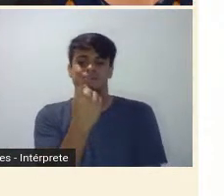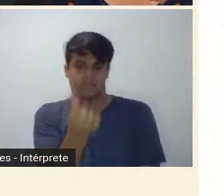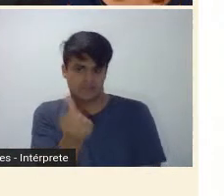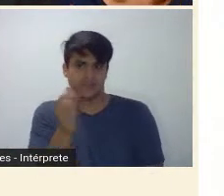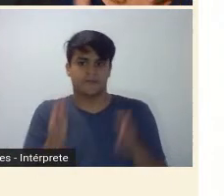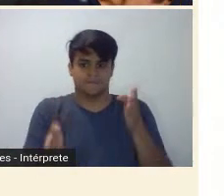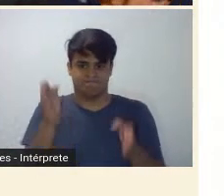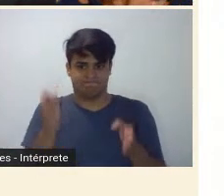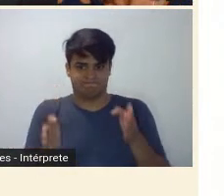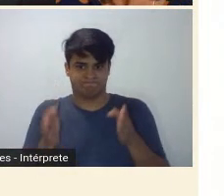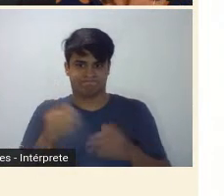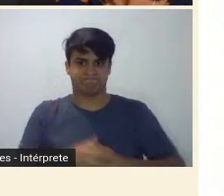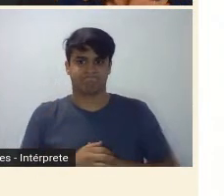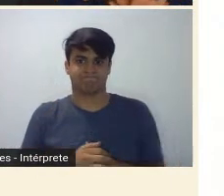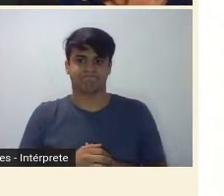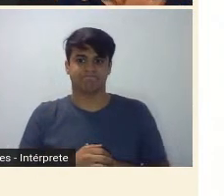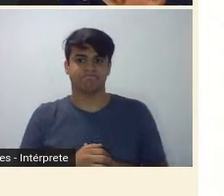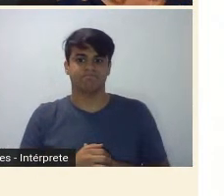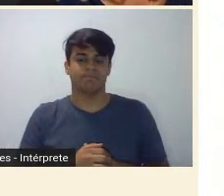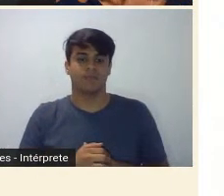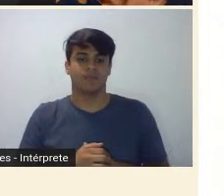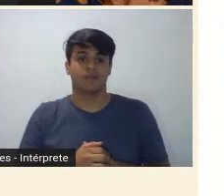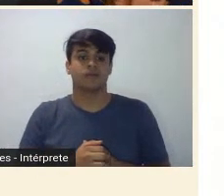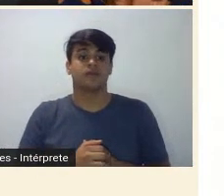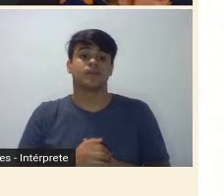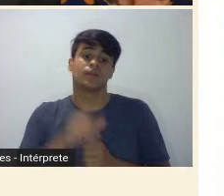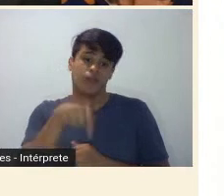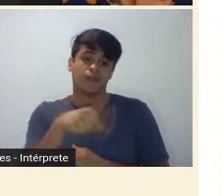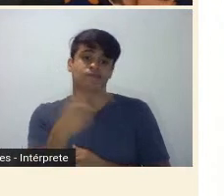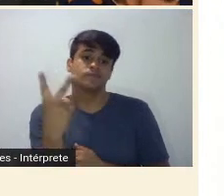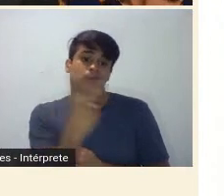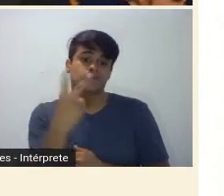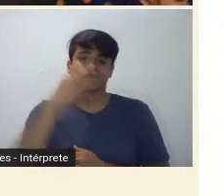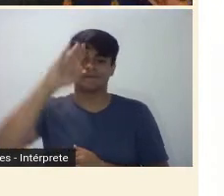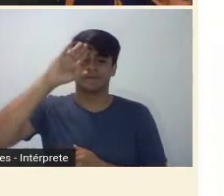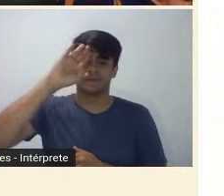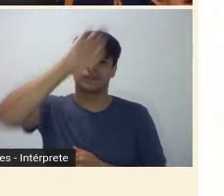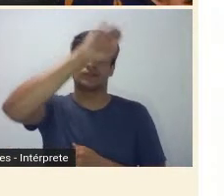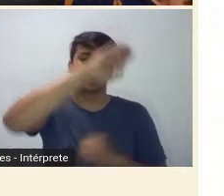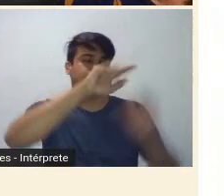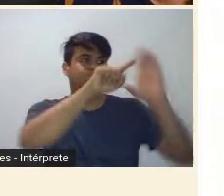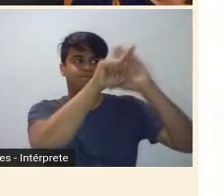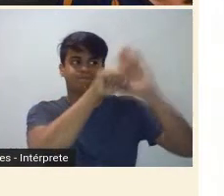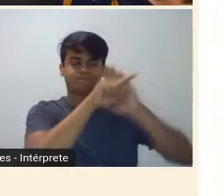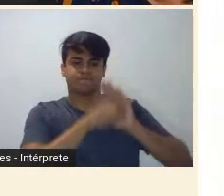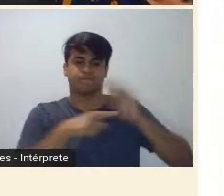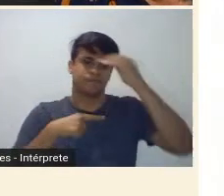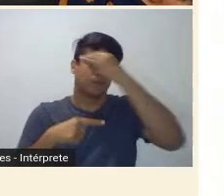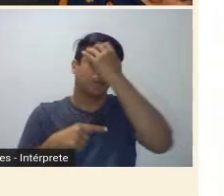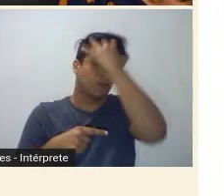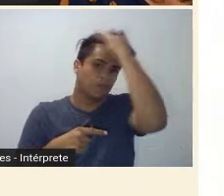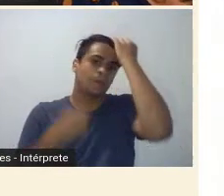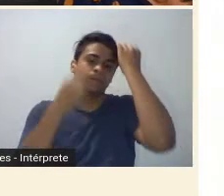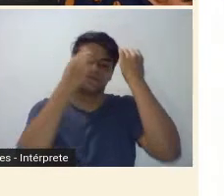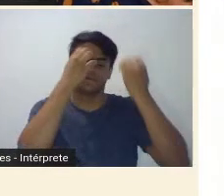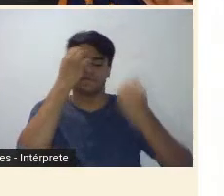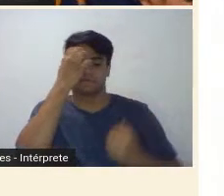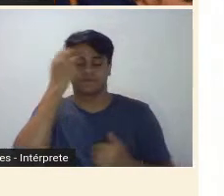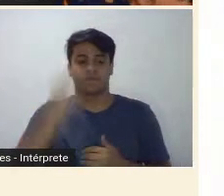e foram as nossas fontes principais de pesquisa. No campo literário,